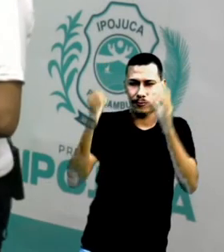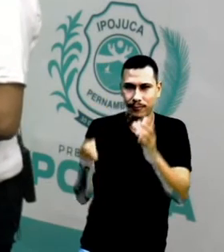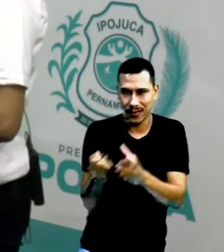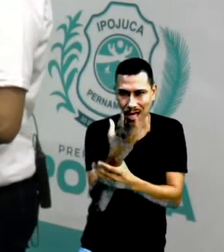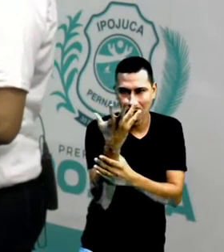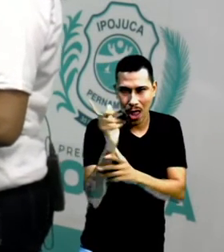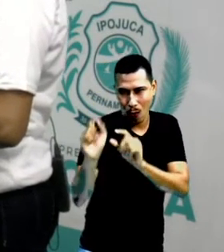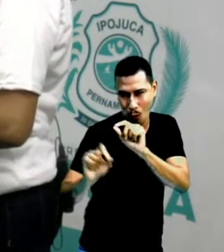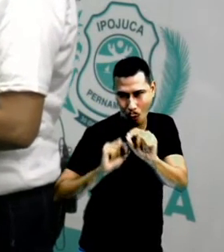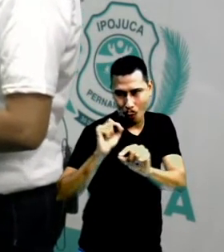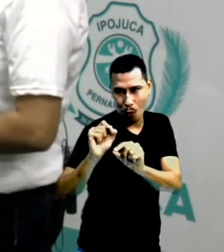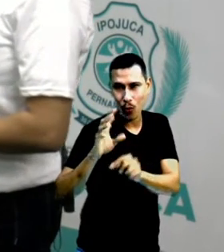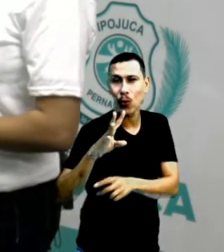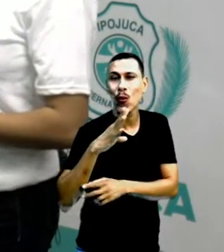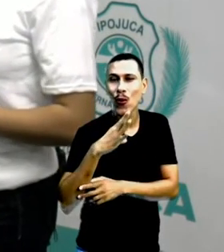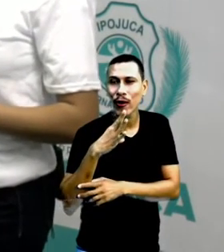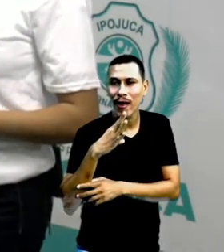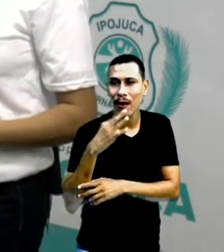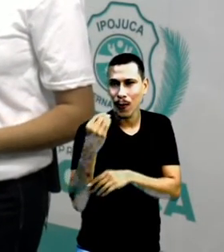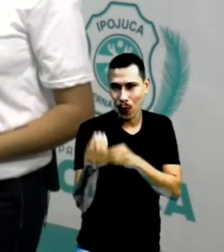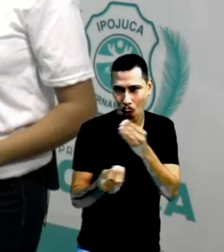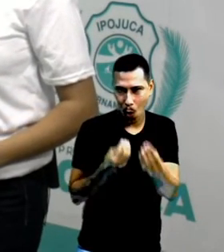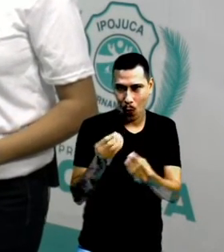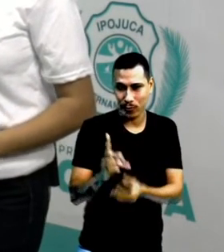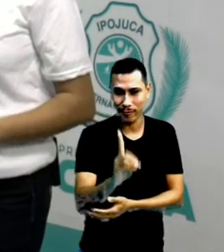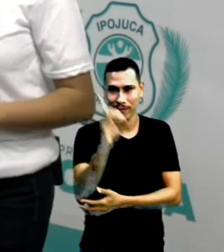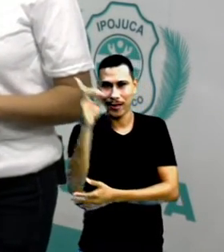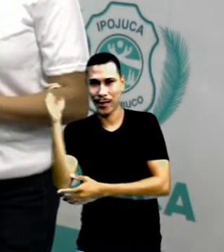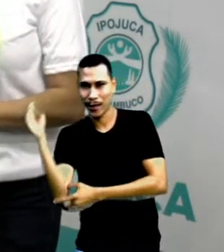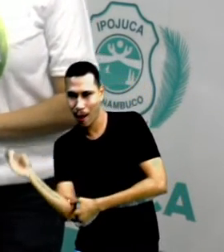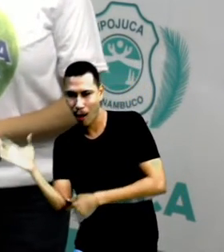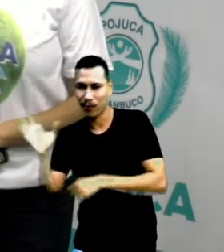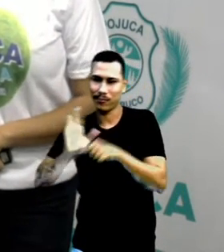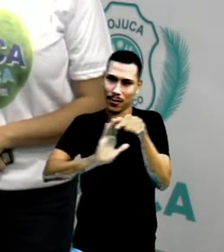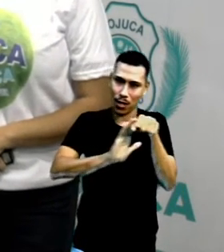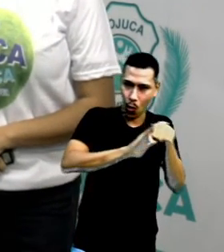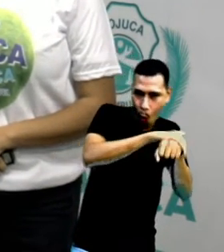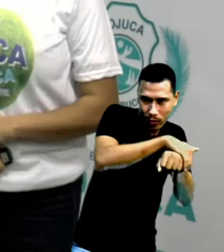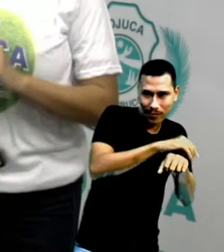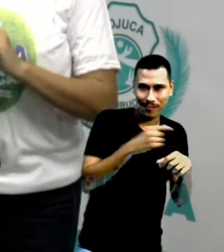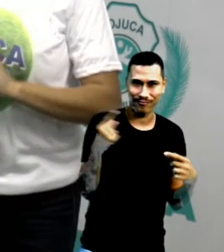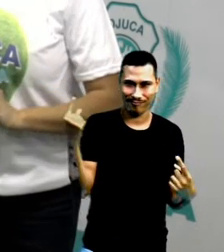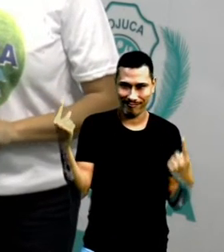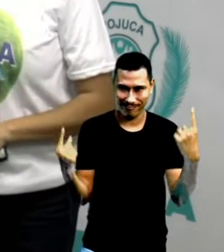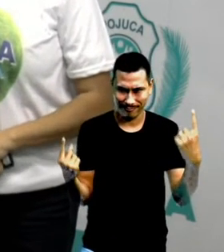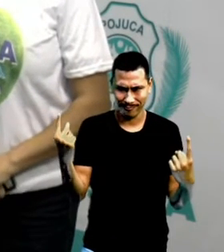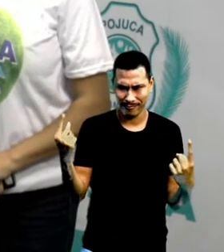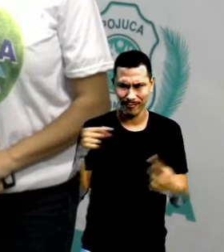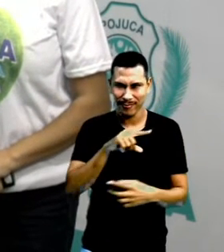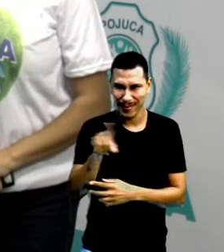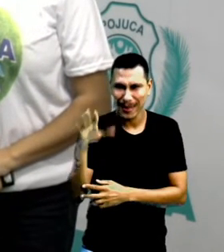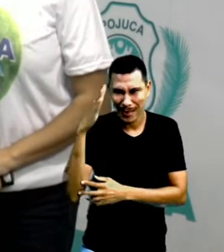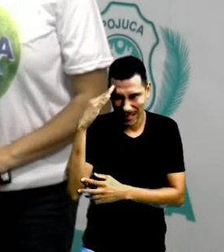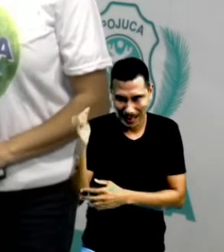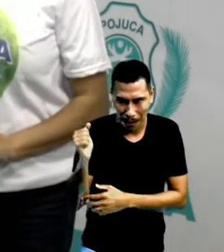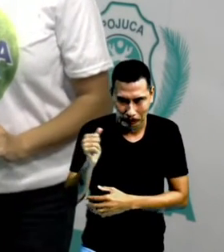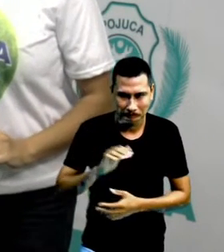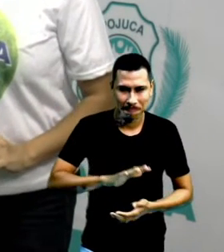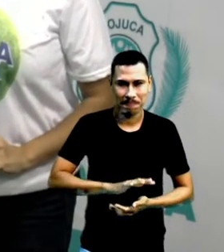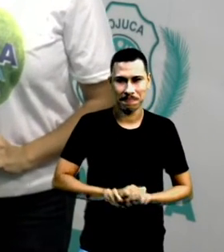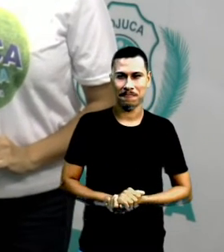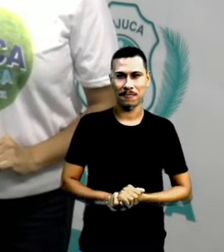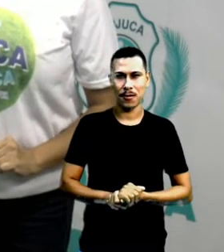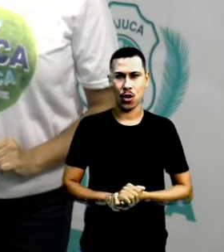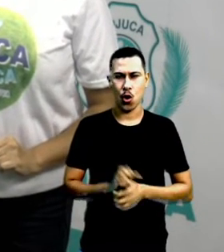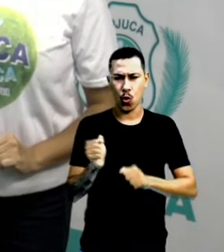conhecemos como dia e noite. Vocês sabiam, crianças, que